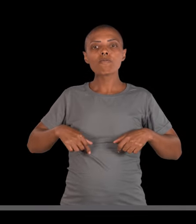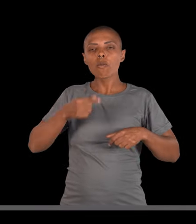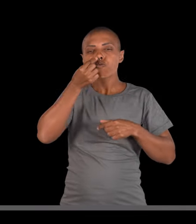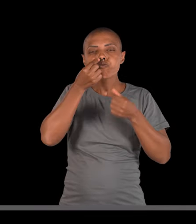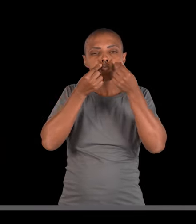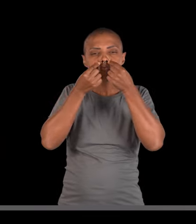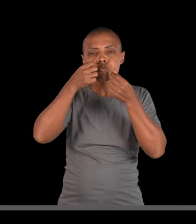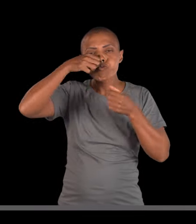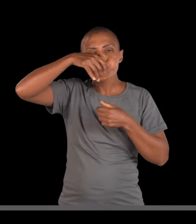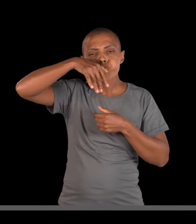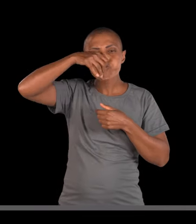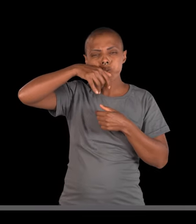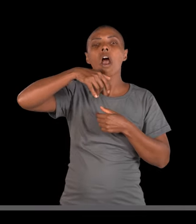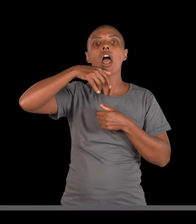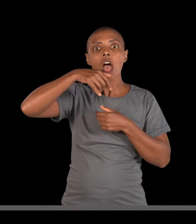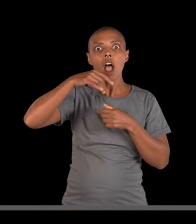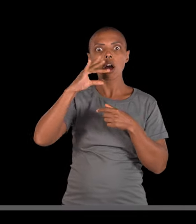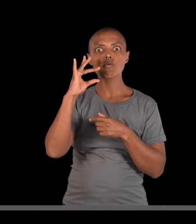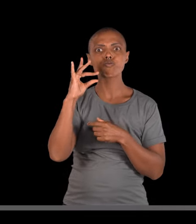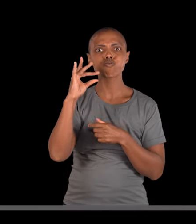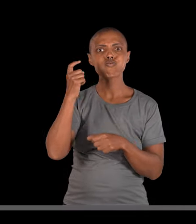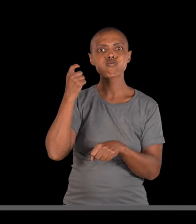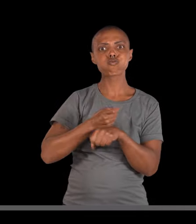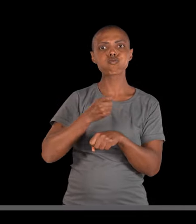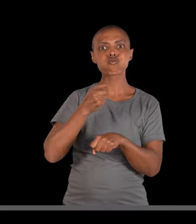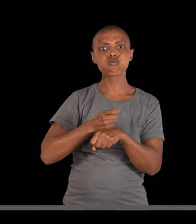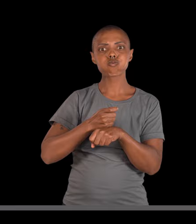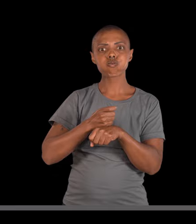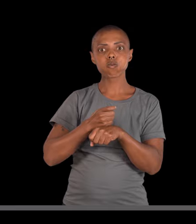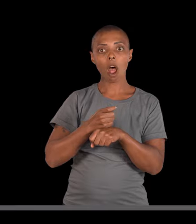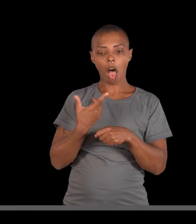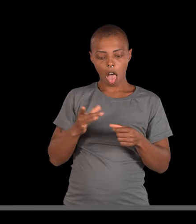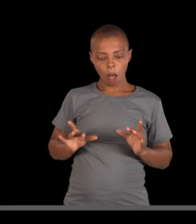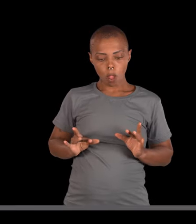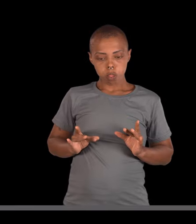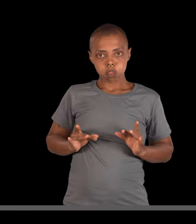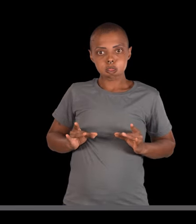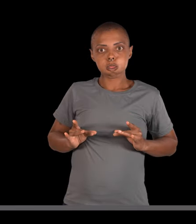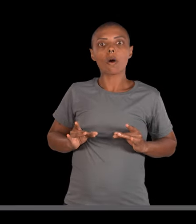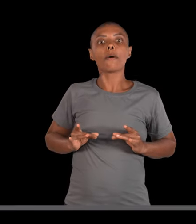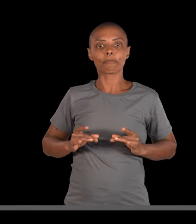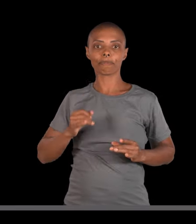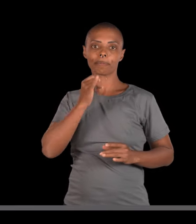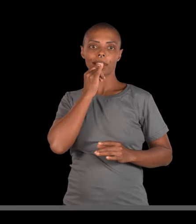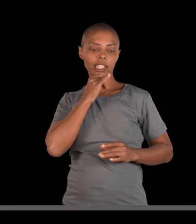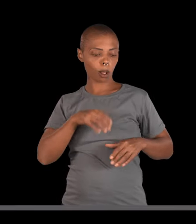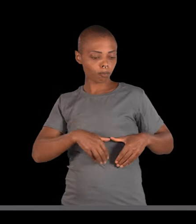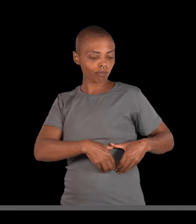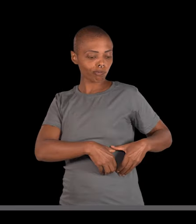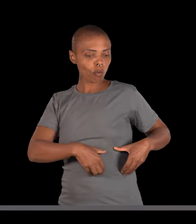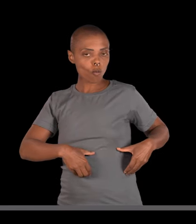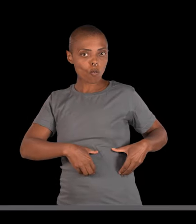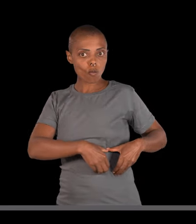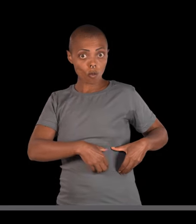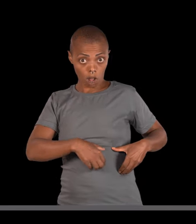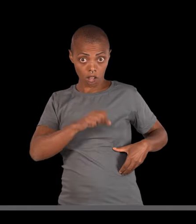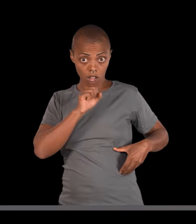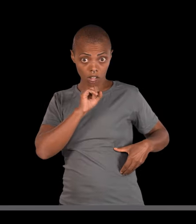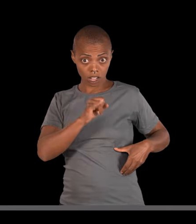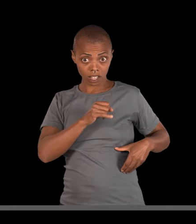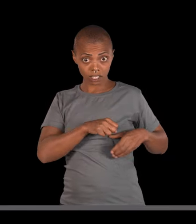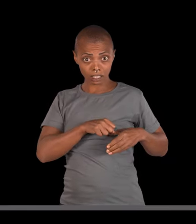fica mais grosso, ele fica mais pegajoso, ele fica mais denso. Se as células secretoras do pâncreas